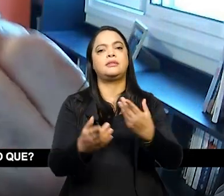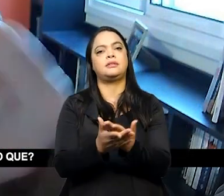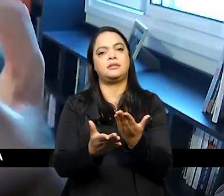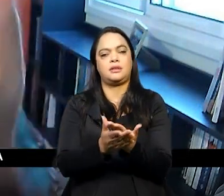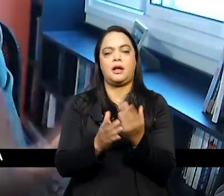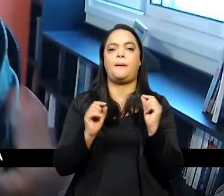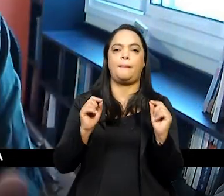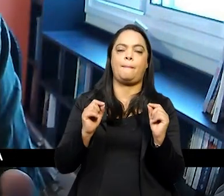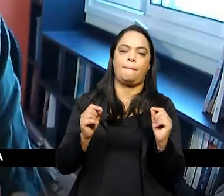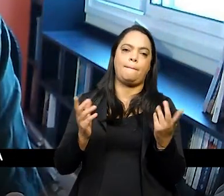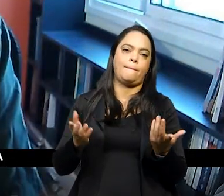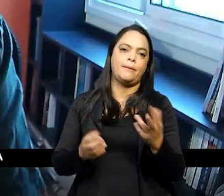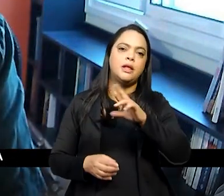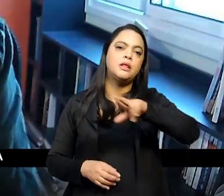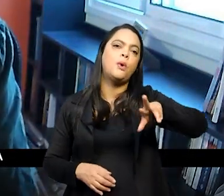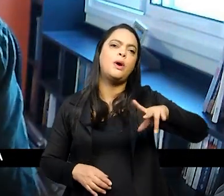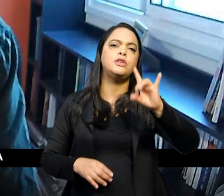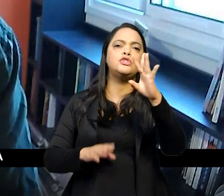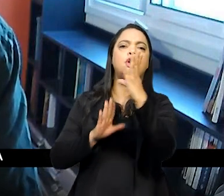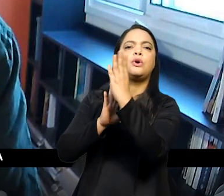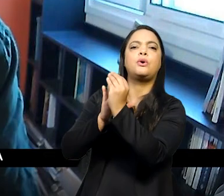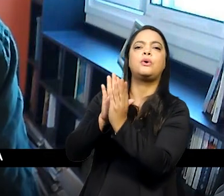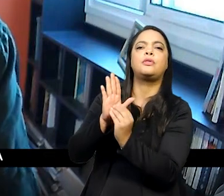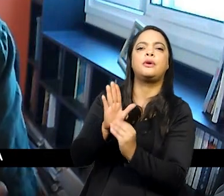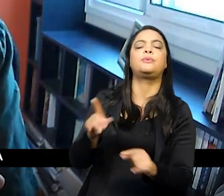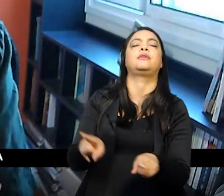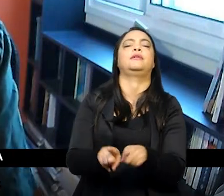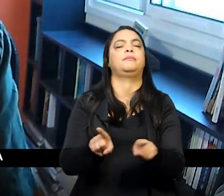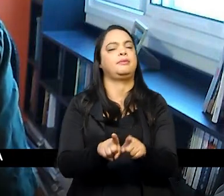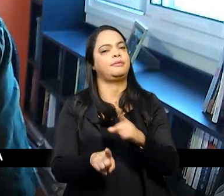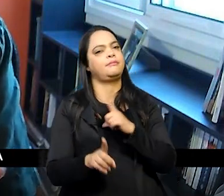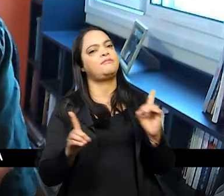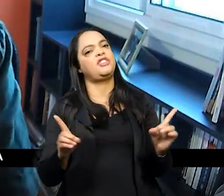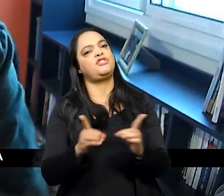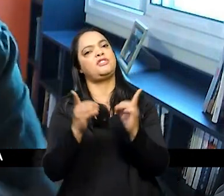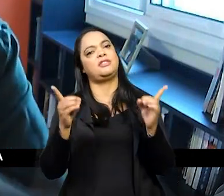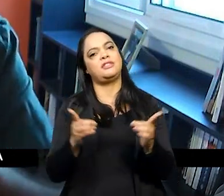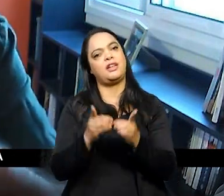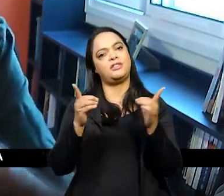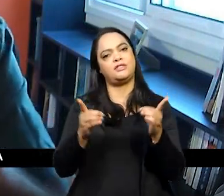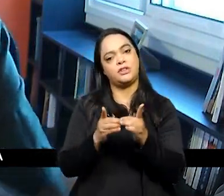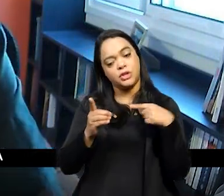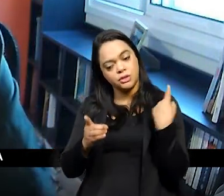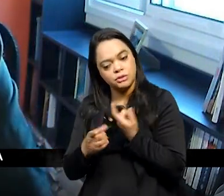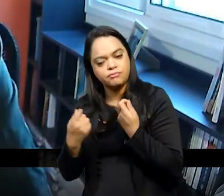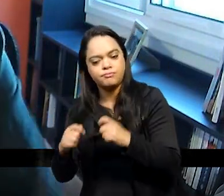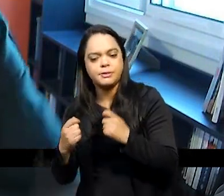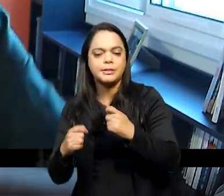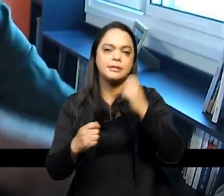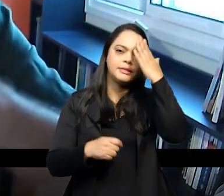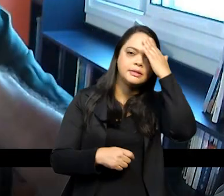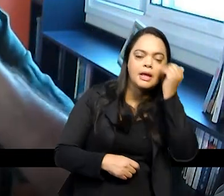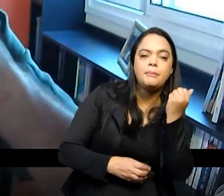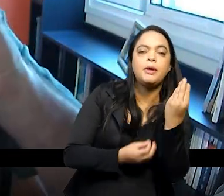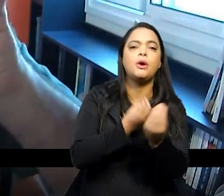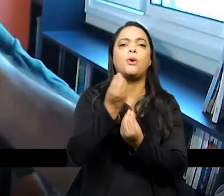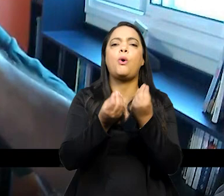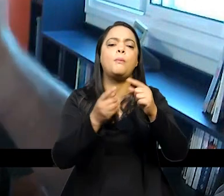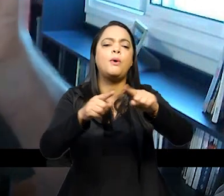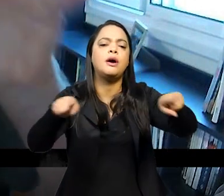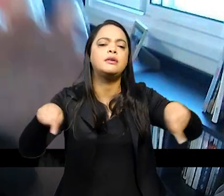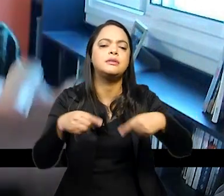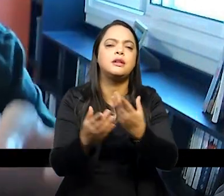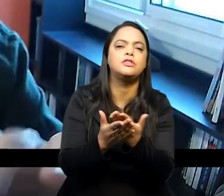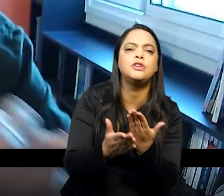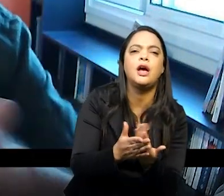ênfase o que não é só no conteúdo é didática também então a gente precisa mapear o que é a nossa sala de aula a gente precisa